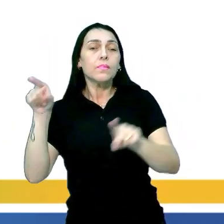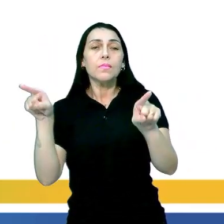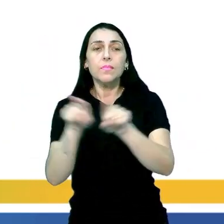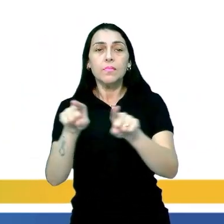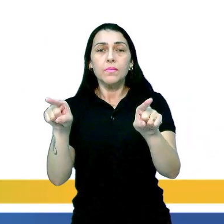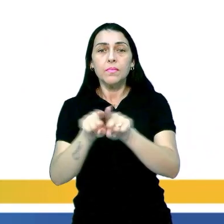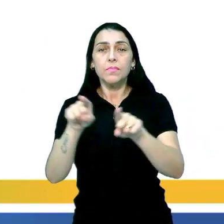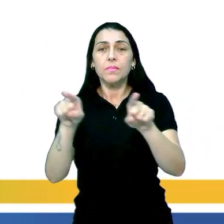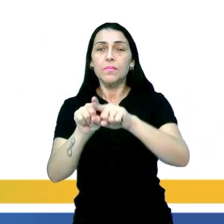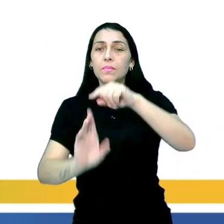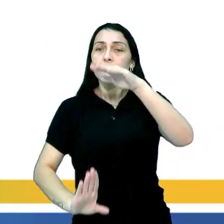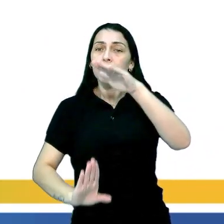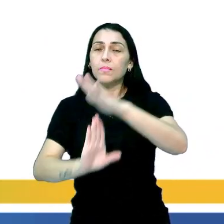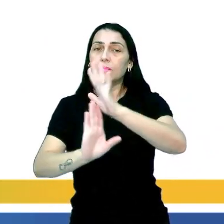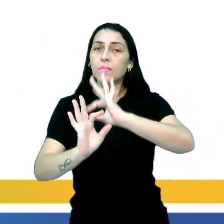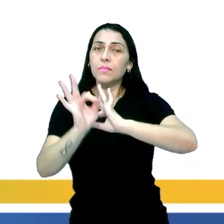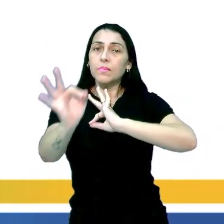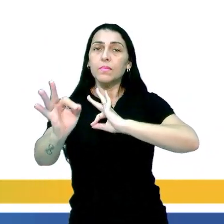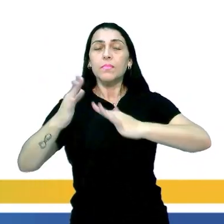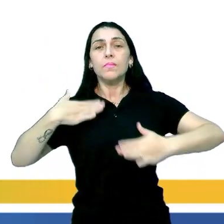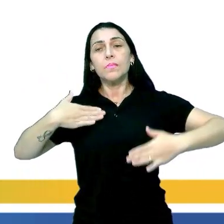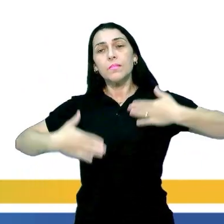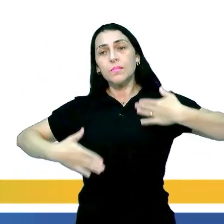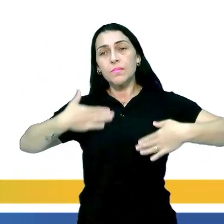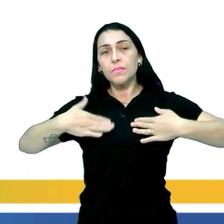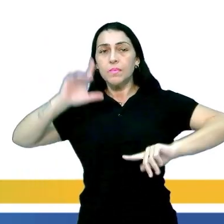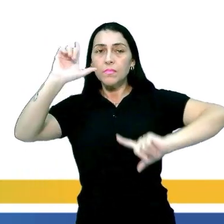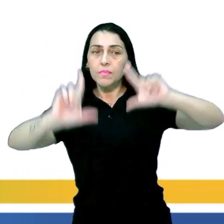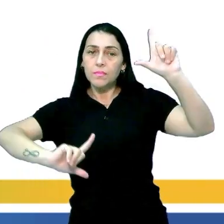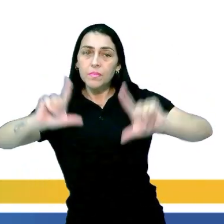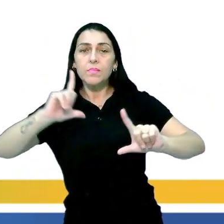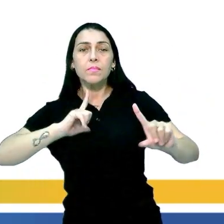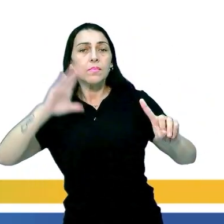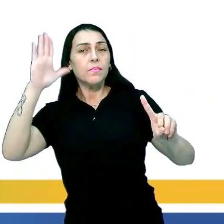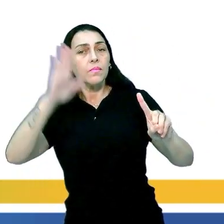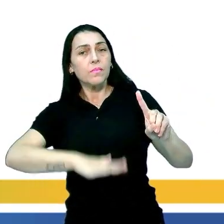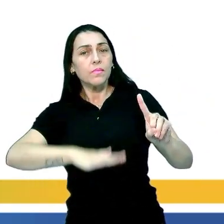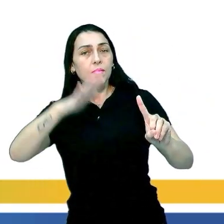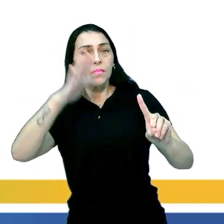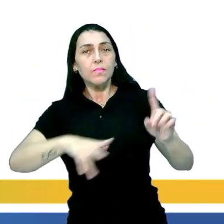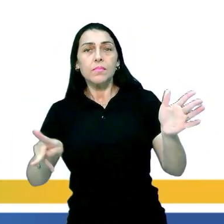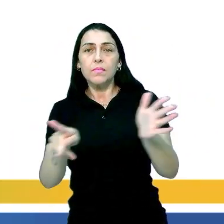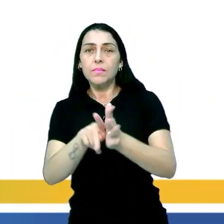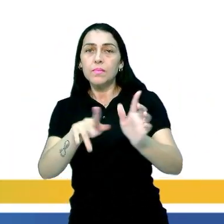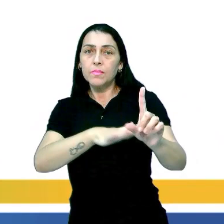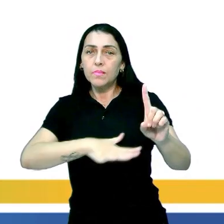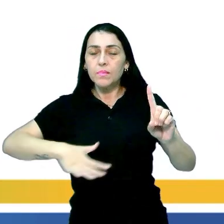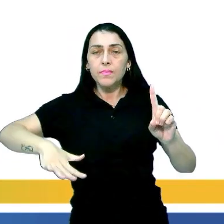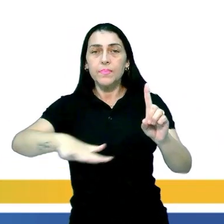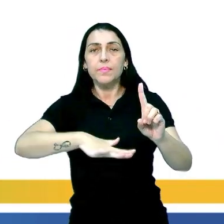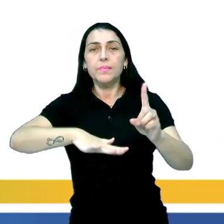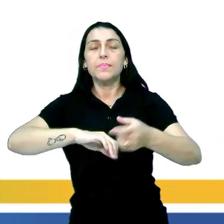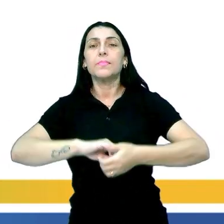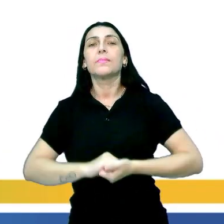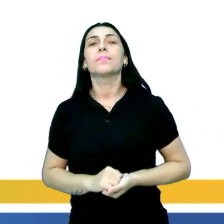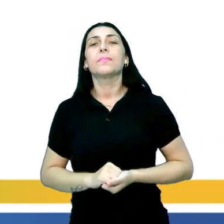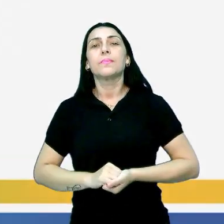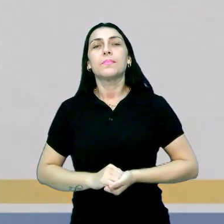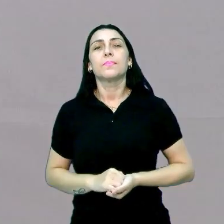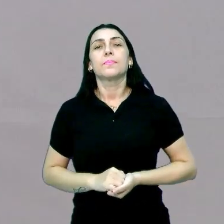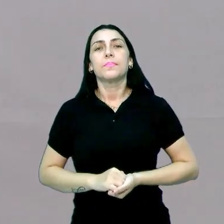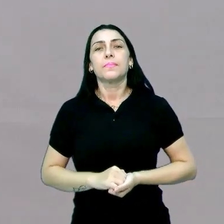dos limites de distância física, a televisão teve uma influência considerável na sociedade.